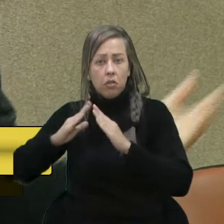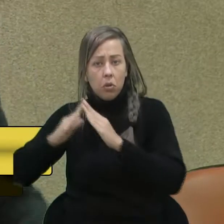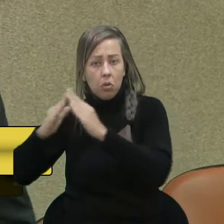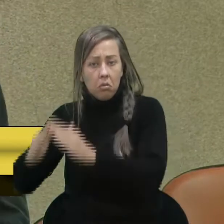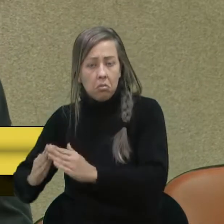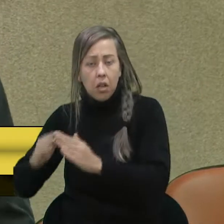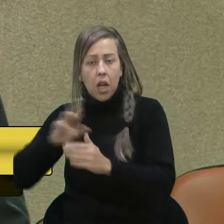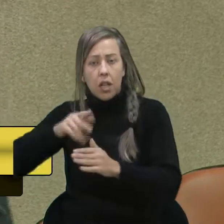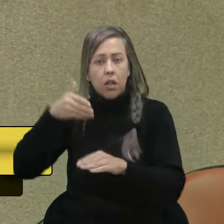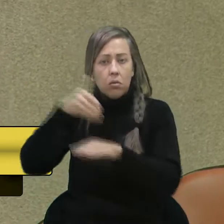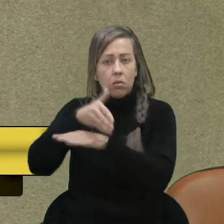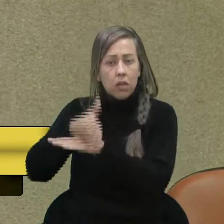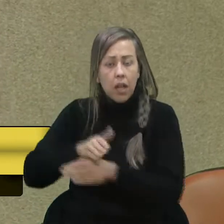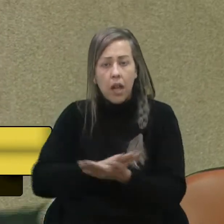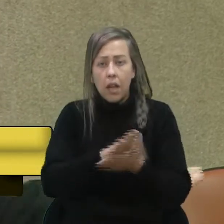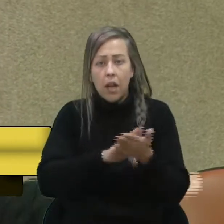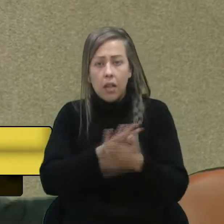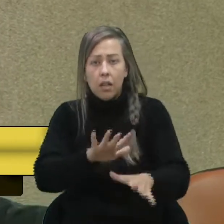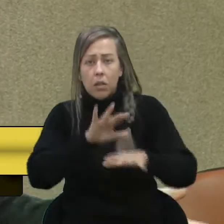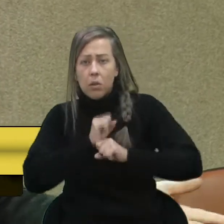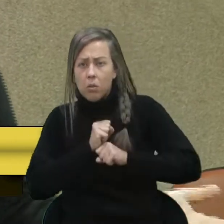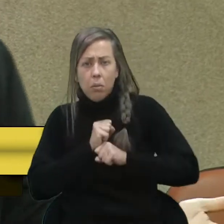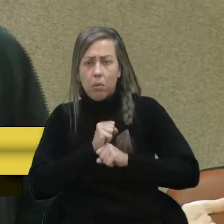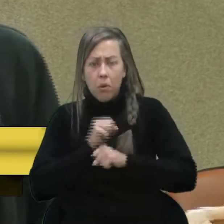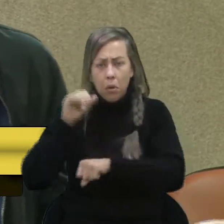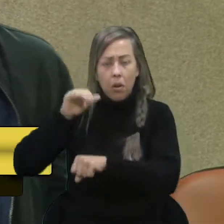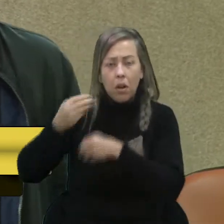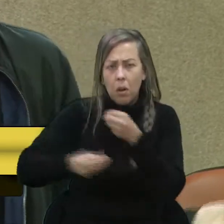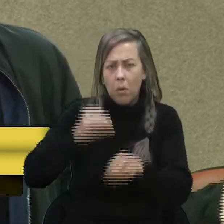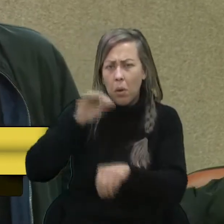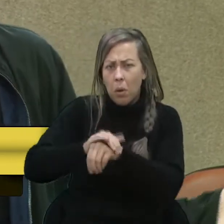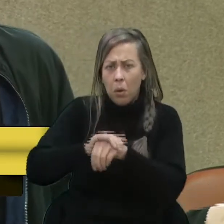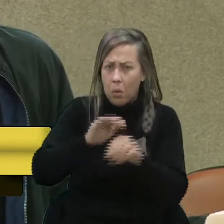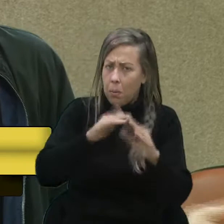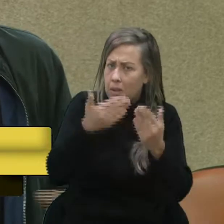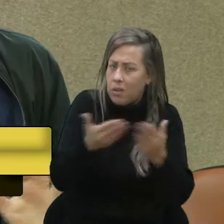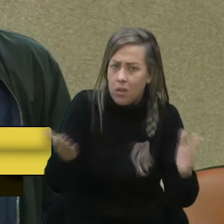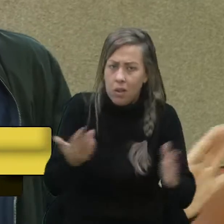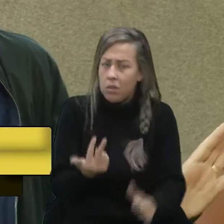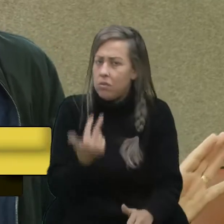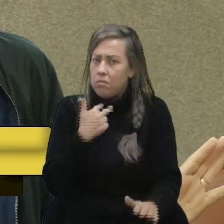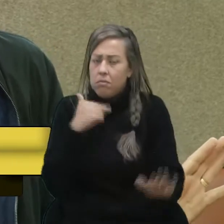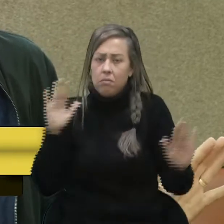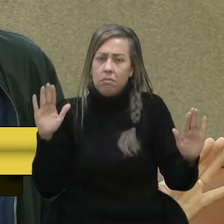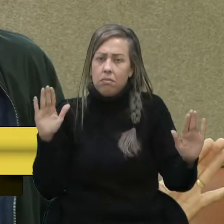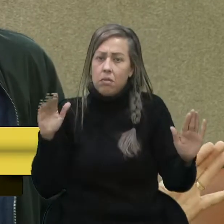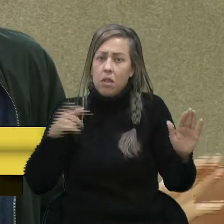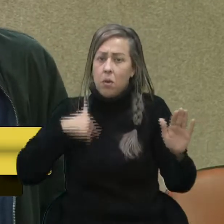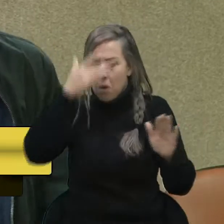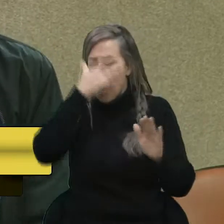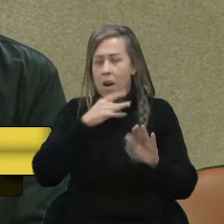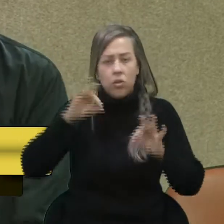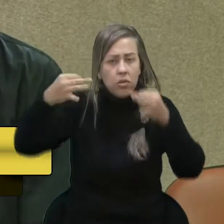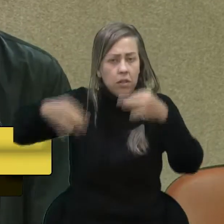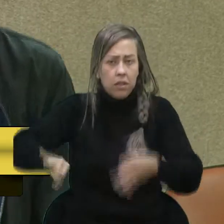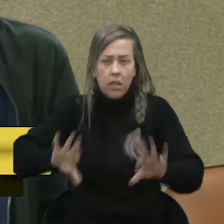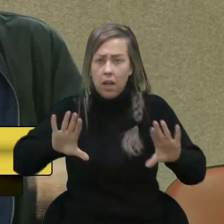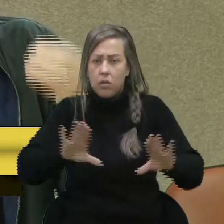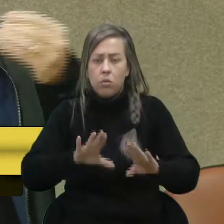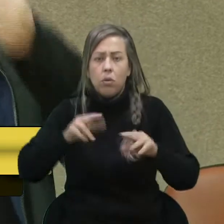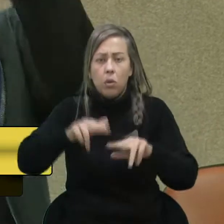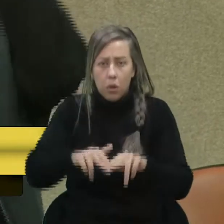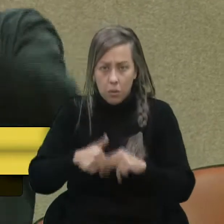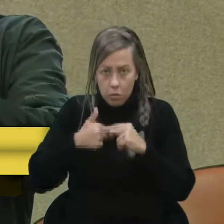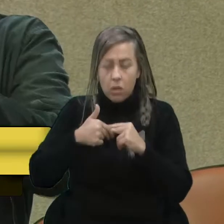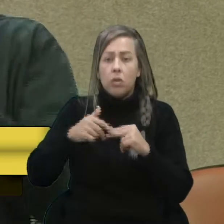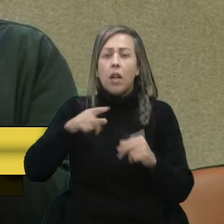sabe que ela não saía. Se contaminou, então, culpar as escolas? Me desculpa, eu não acho que é correto. Então, a gente tem um